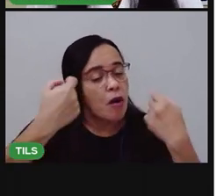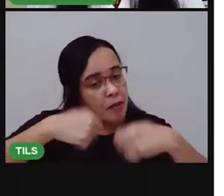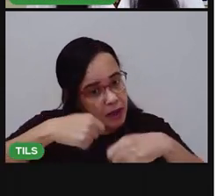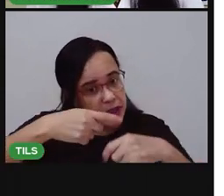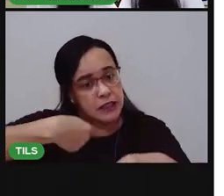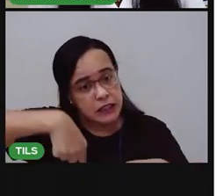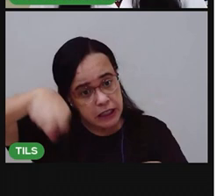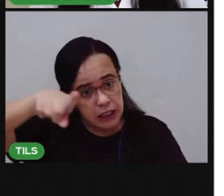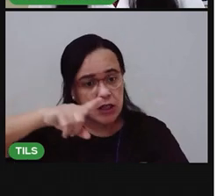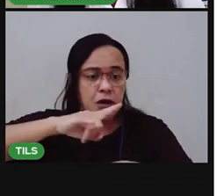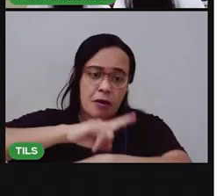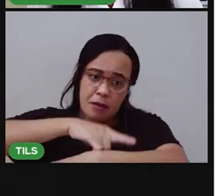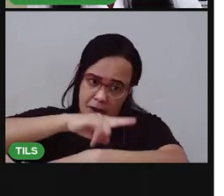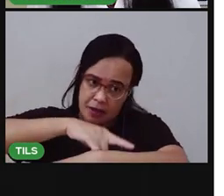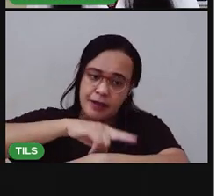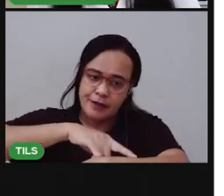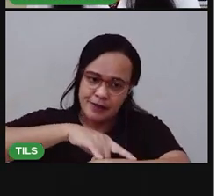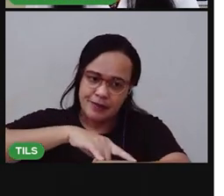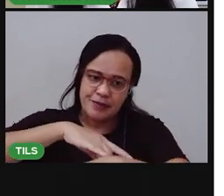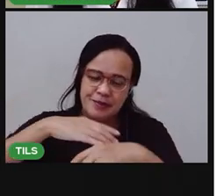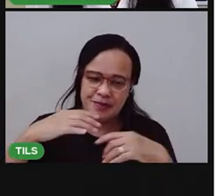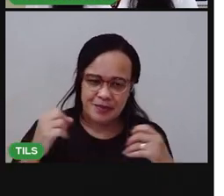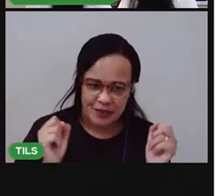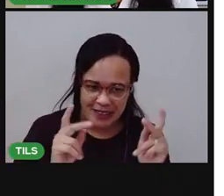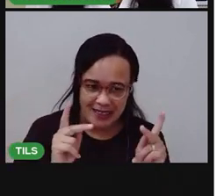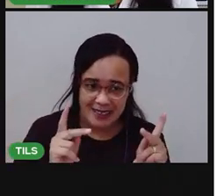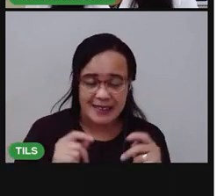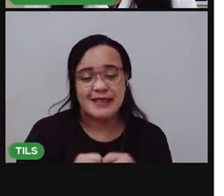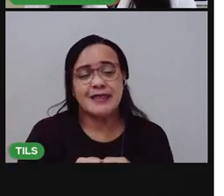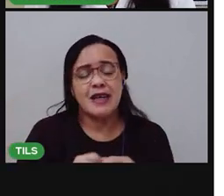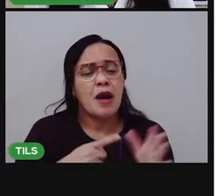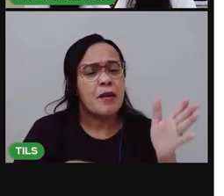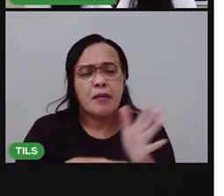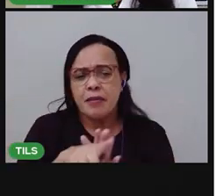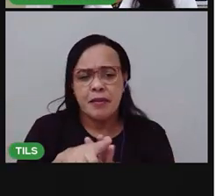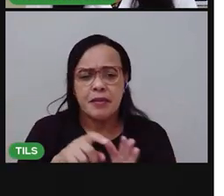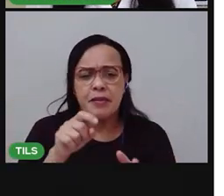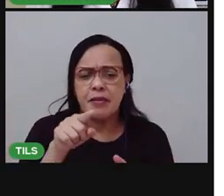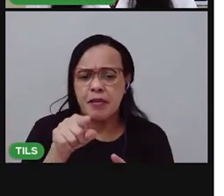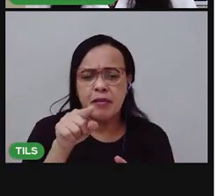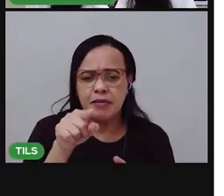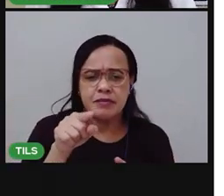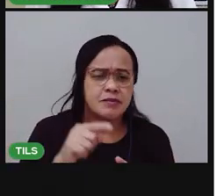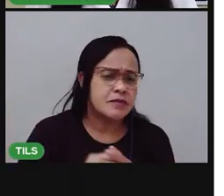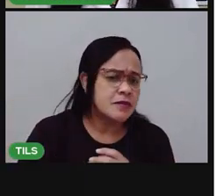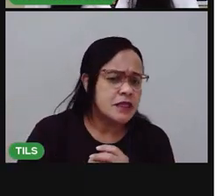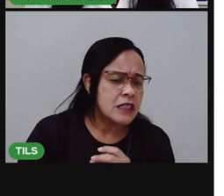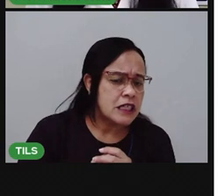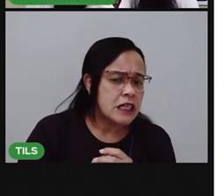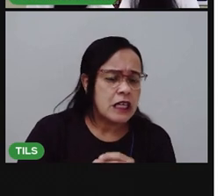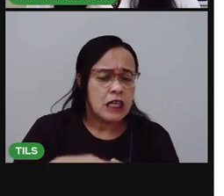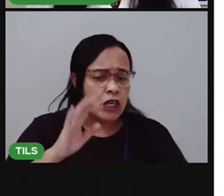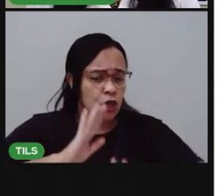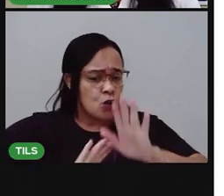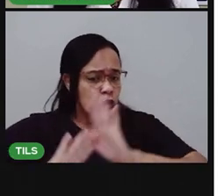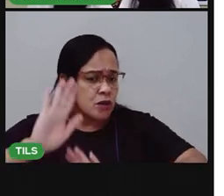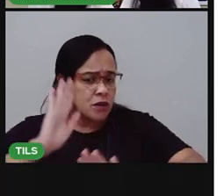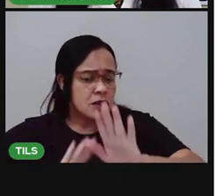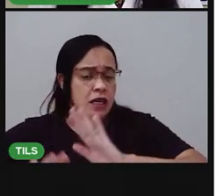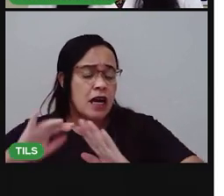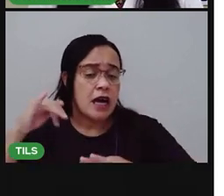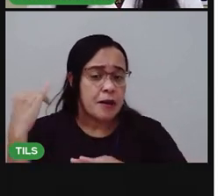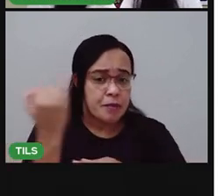Agora, diz pra mim. Esses cuidados essenciais, eles são organizados dentro da sua rotina,